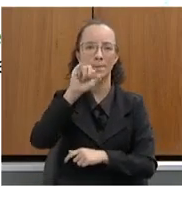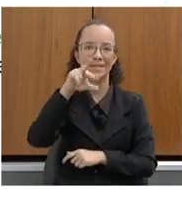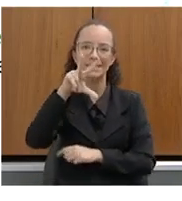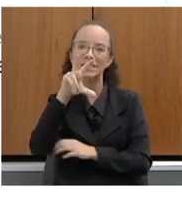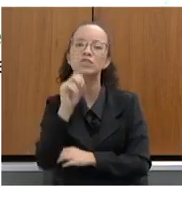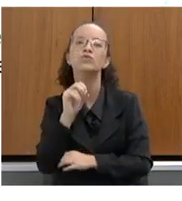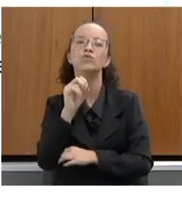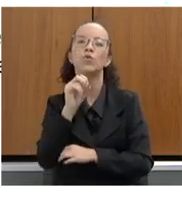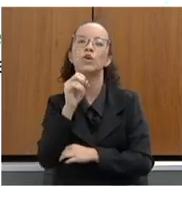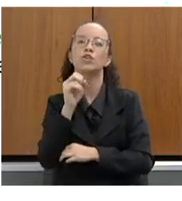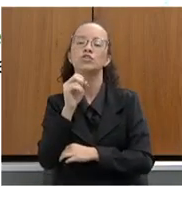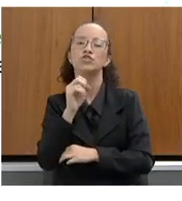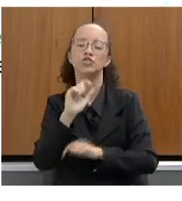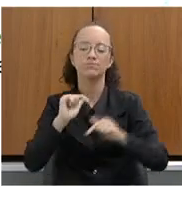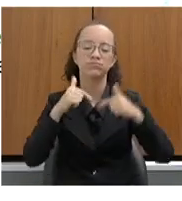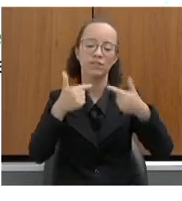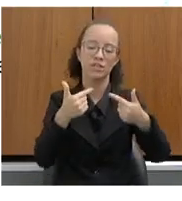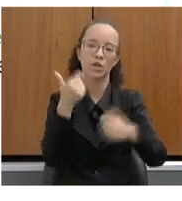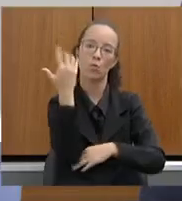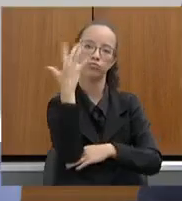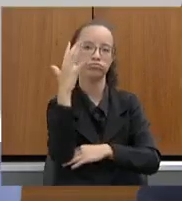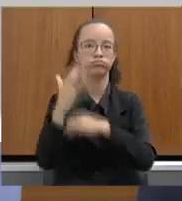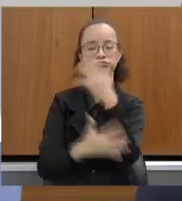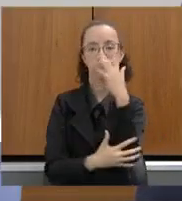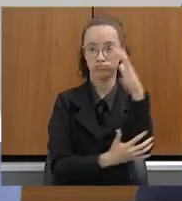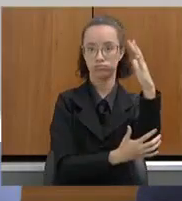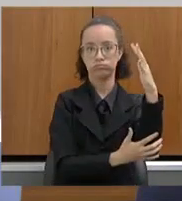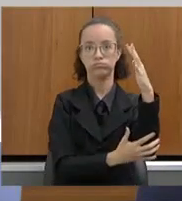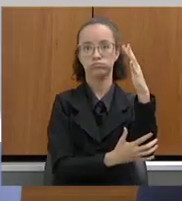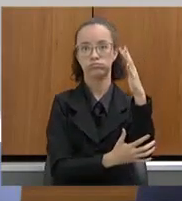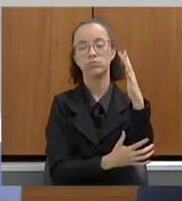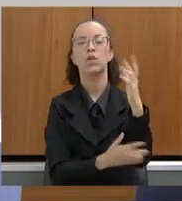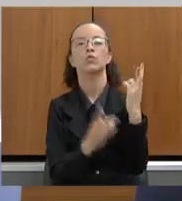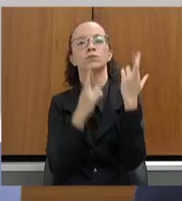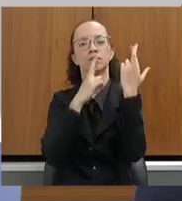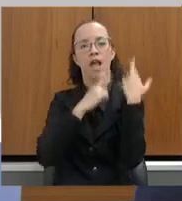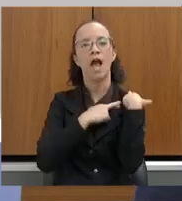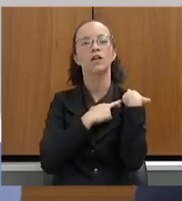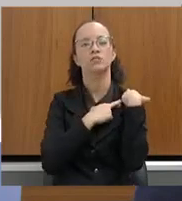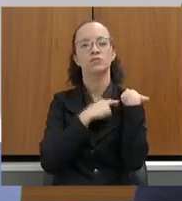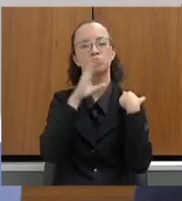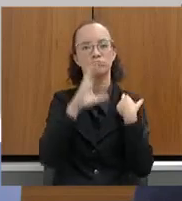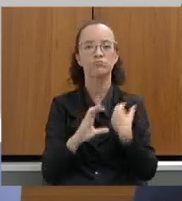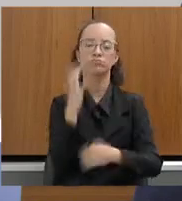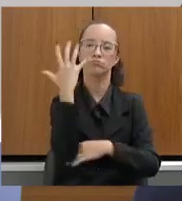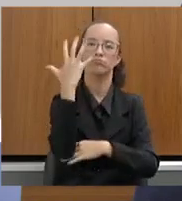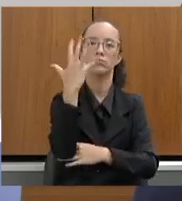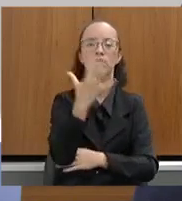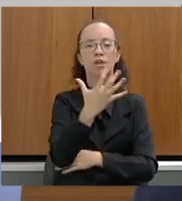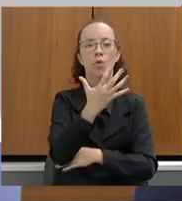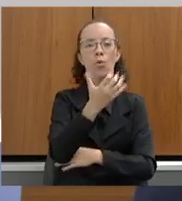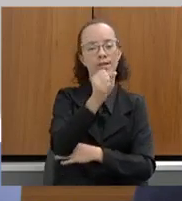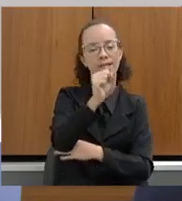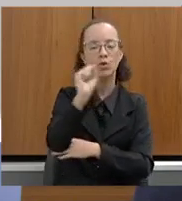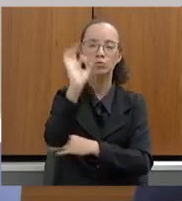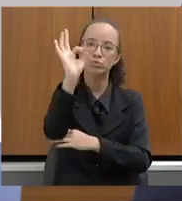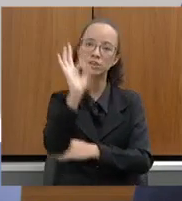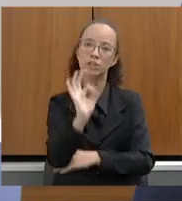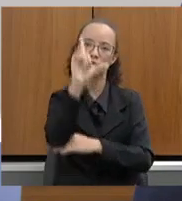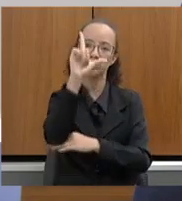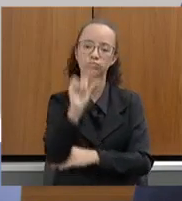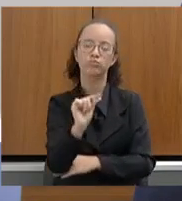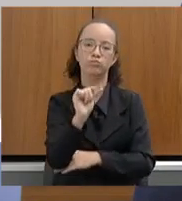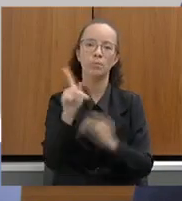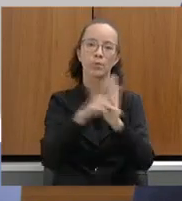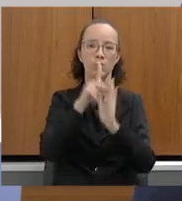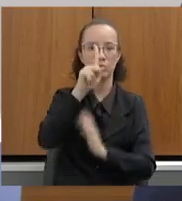intervenções ambientais, sob competência do Instituto Estadual de Florestas, uma redução de 88% do passivo,